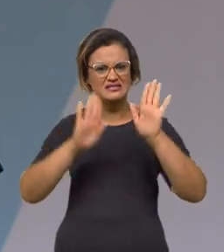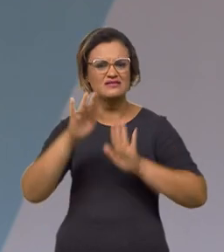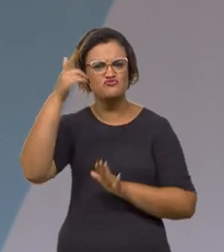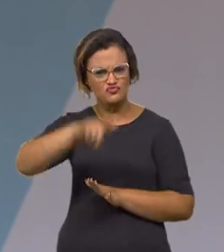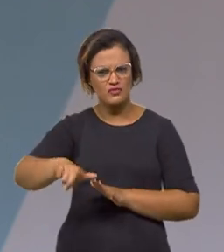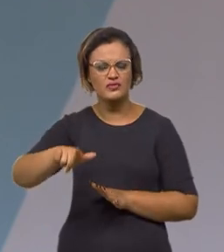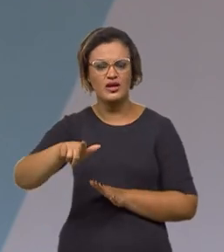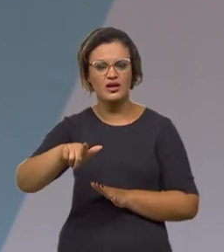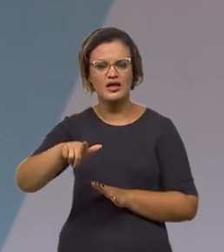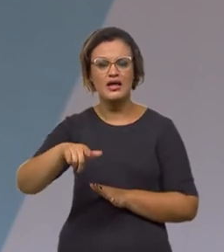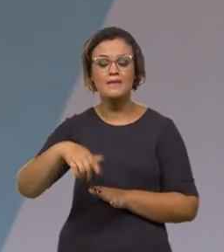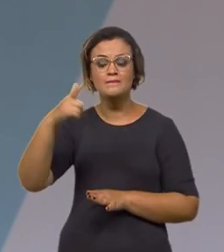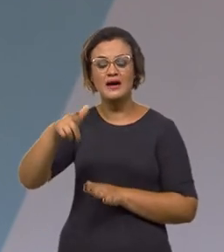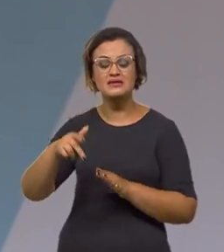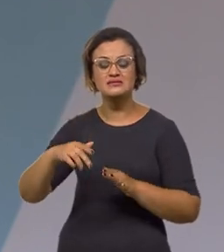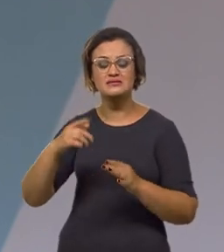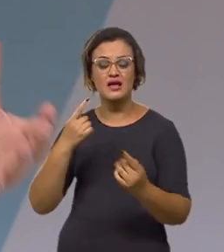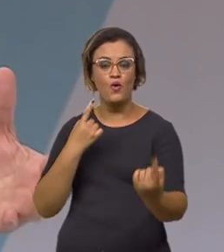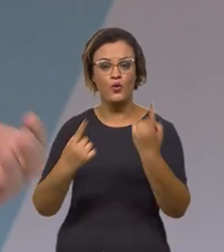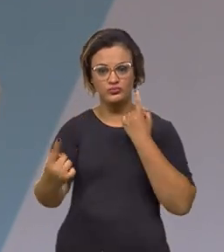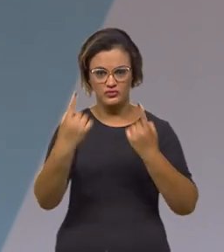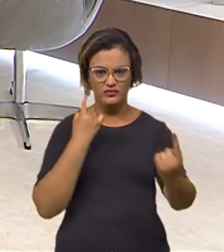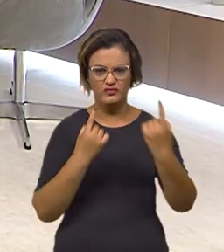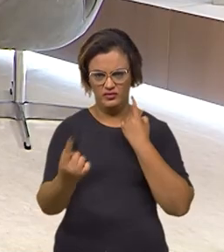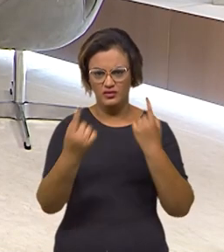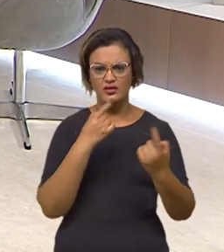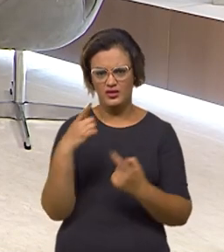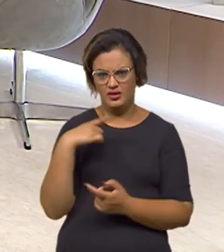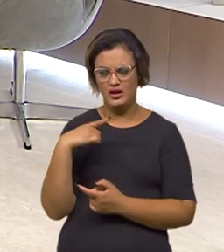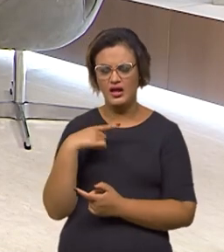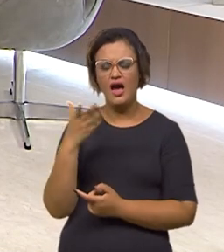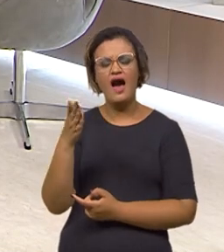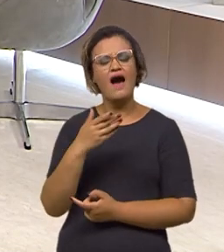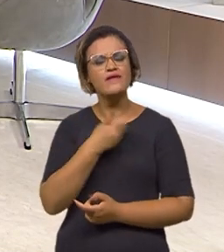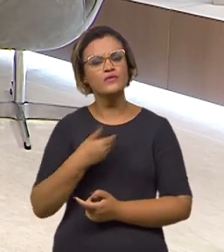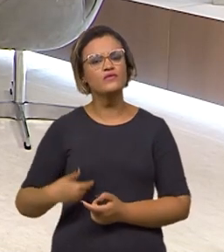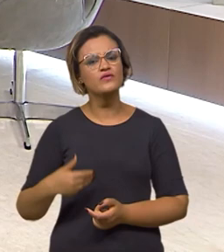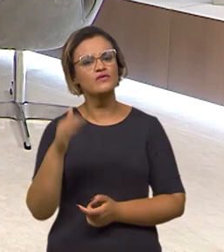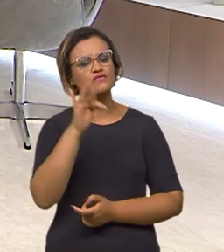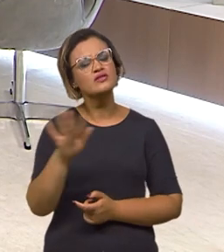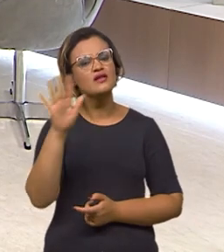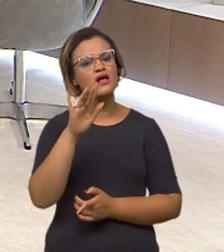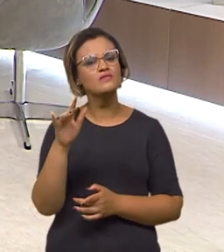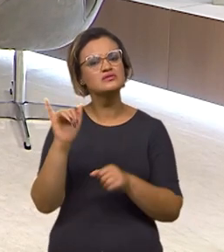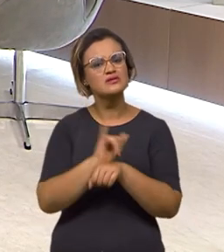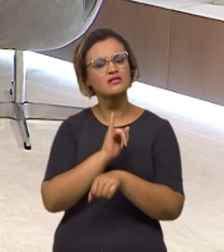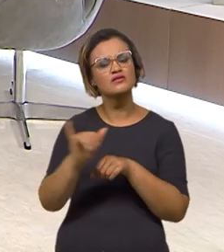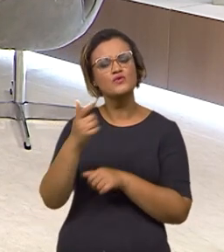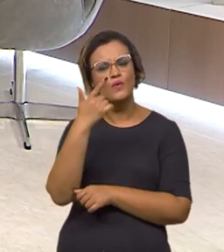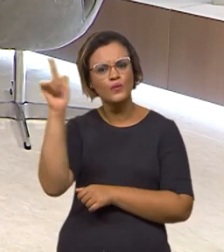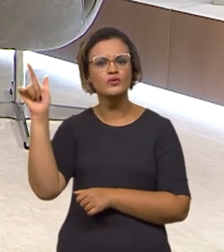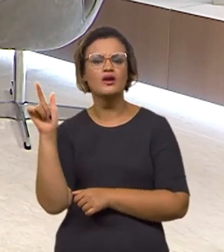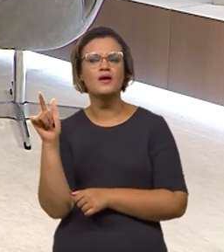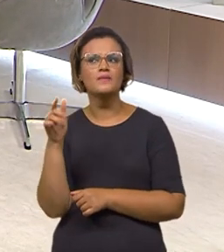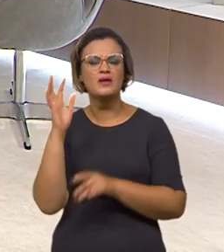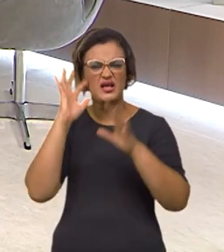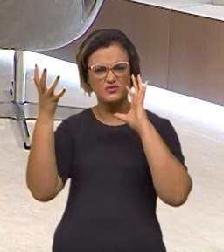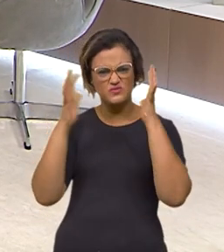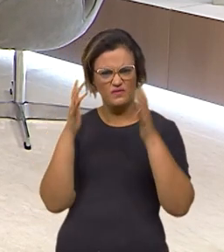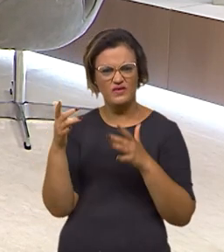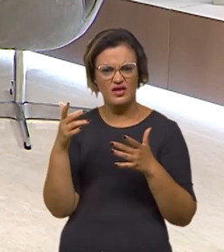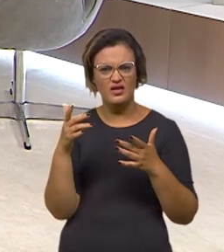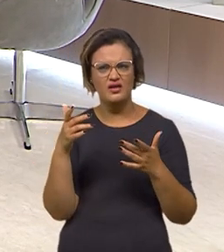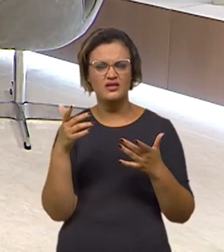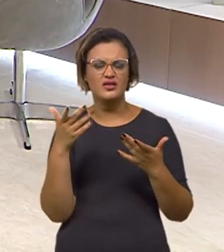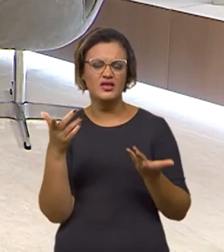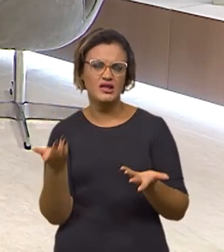Também existem rodovias nesse modelo. Foi uma alternativa que o governo federal encontrou para dar uma solução para essas concessões